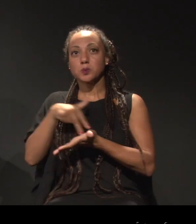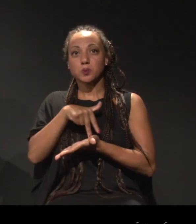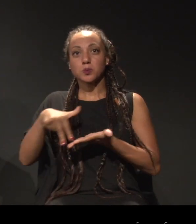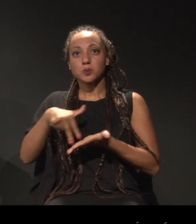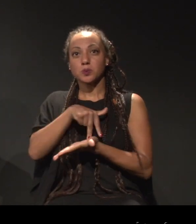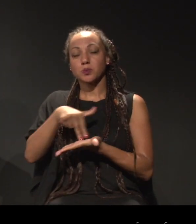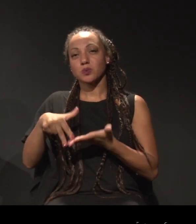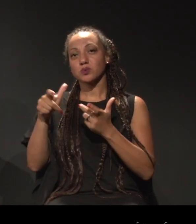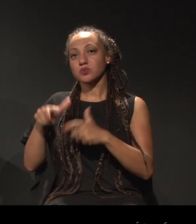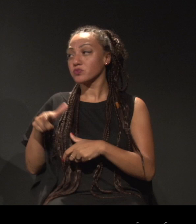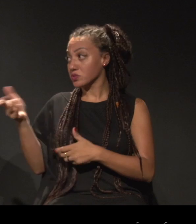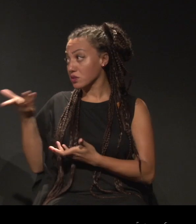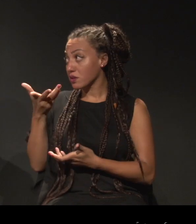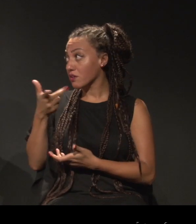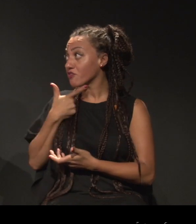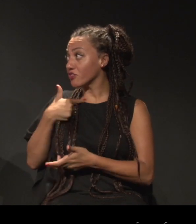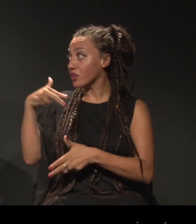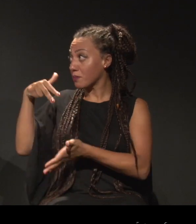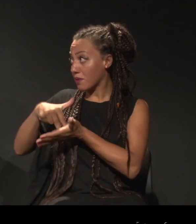Você quer ficar em pé?